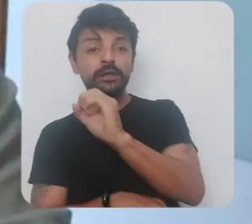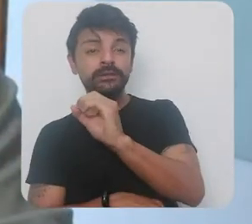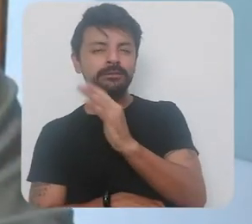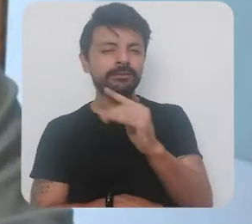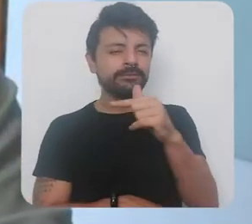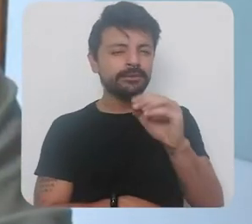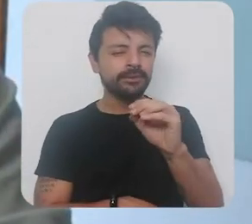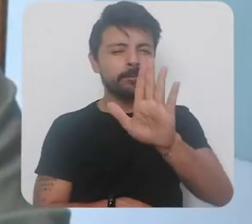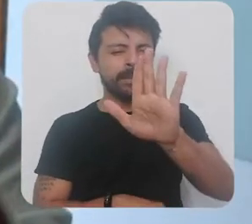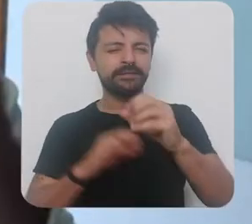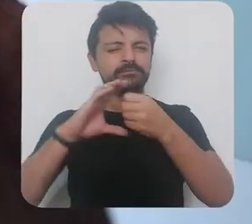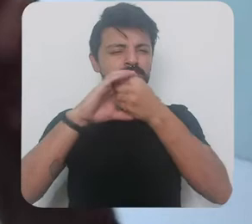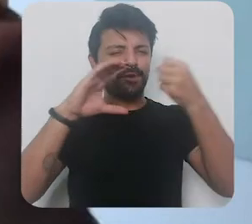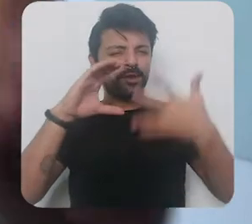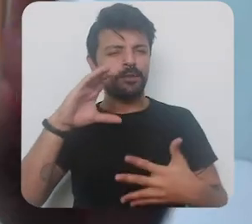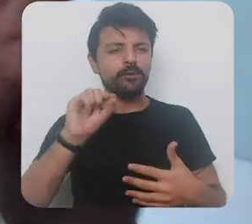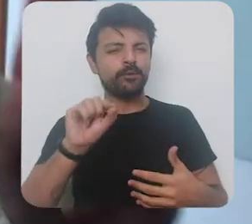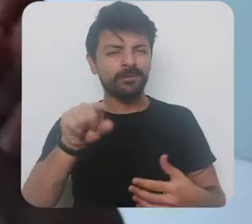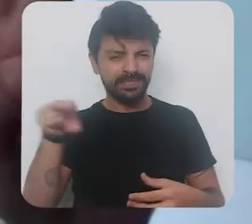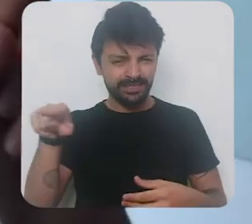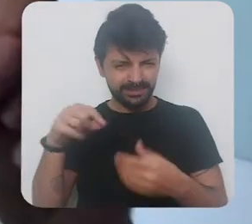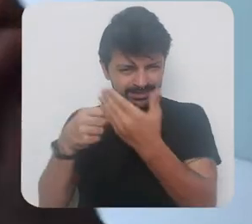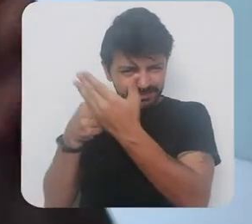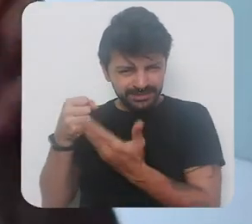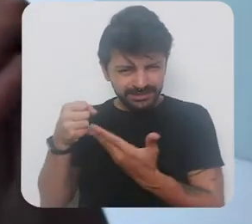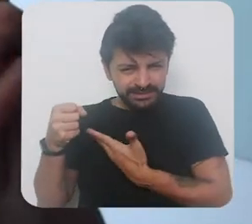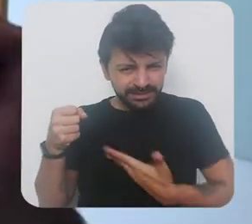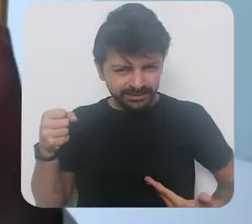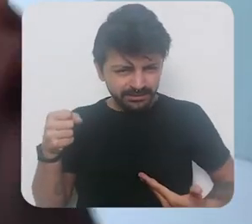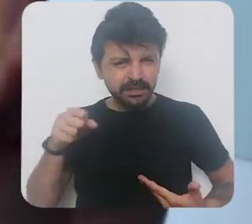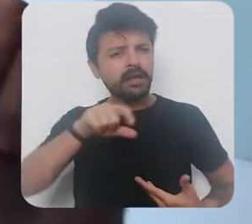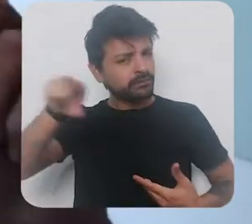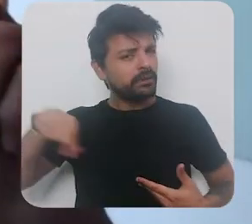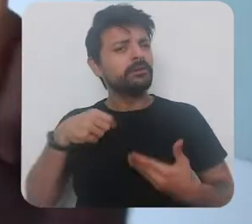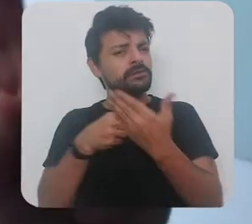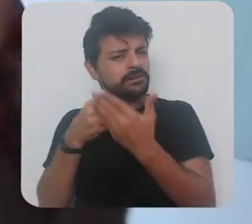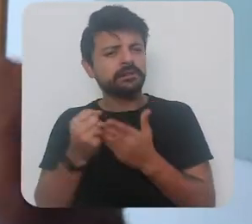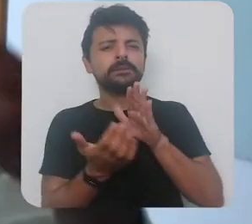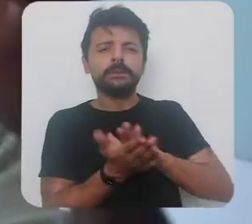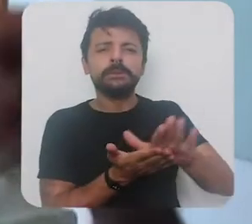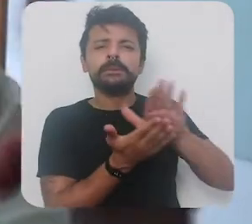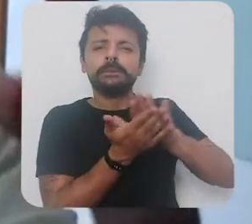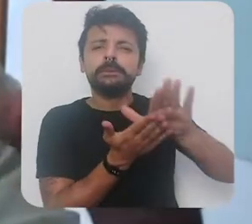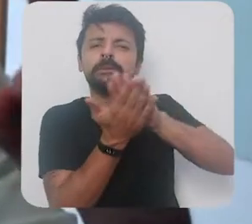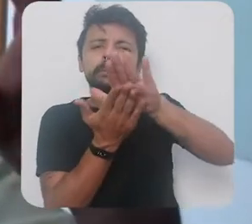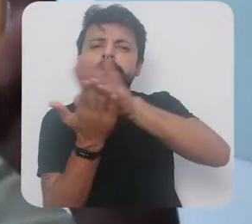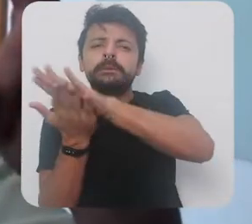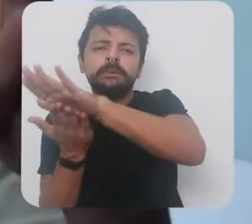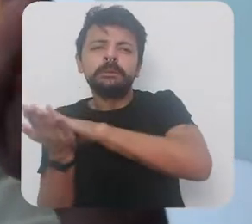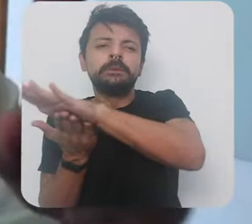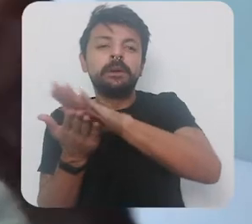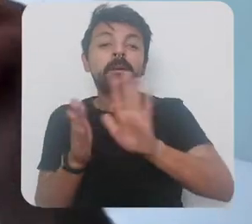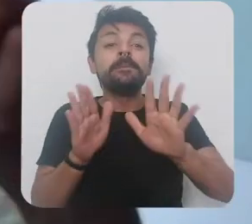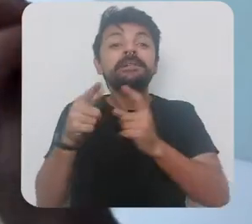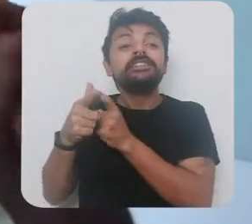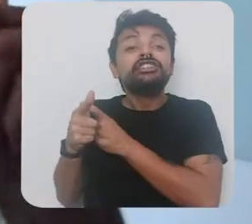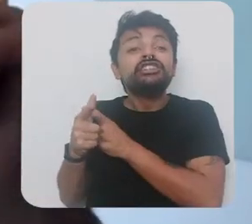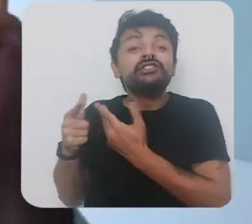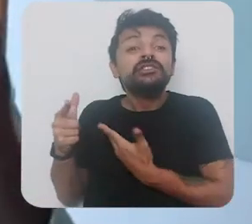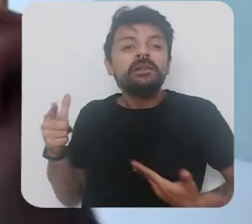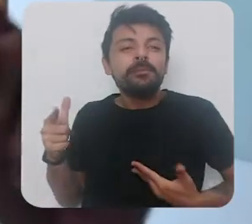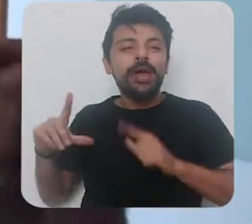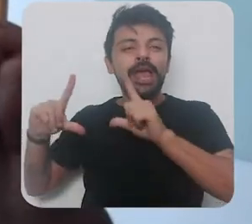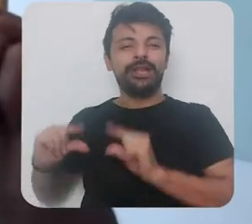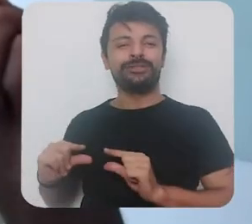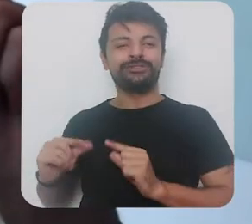80 etc mas uma característica até então era que esses Estados fizeram muitos gastos mas a dívida pública